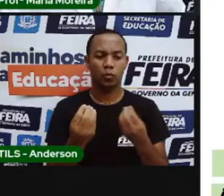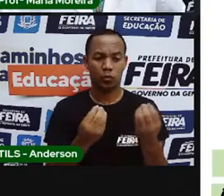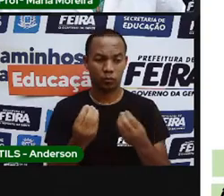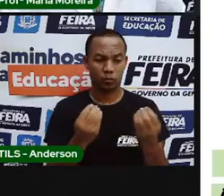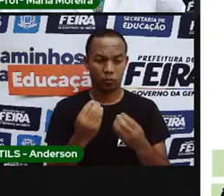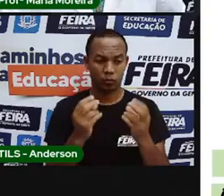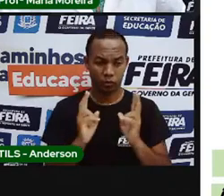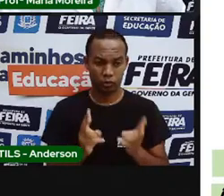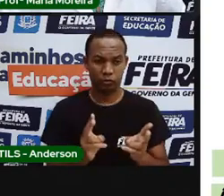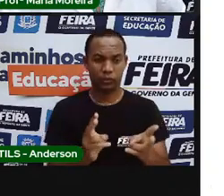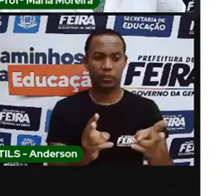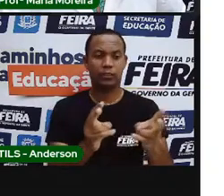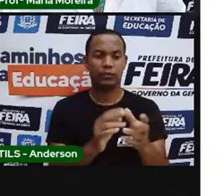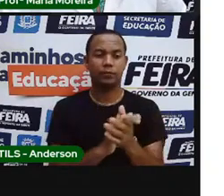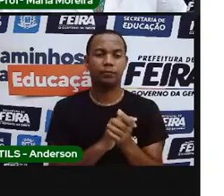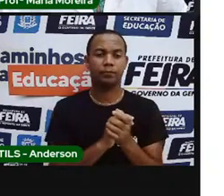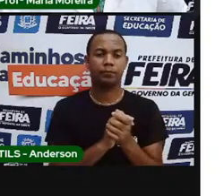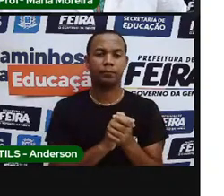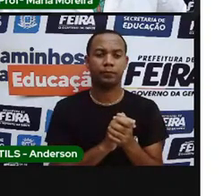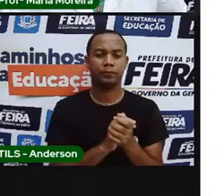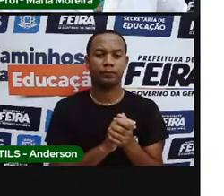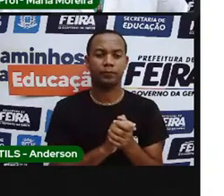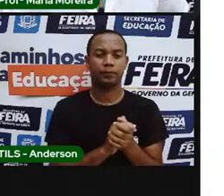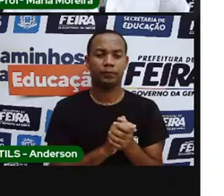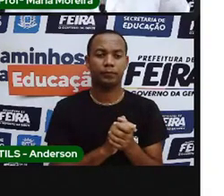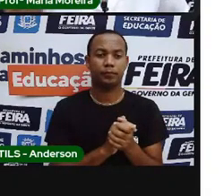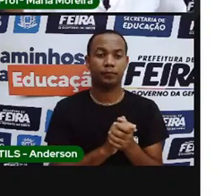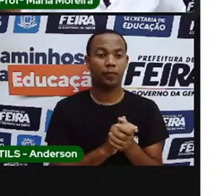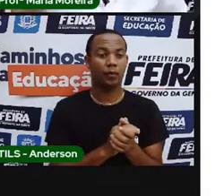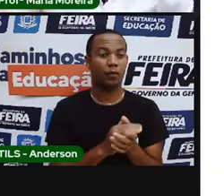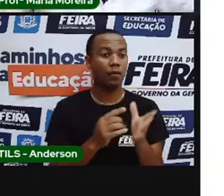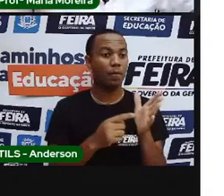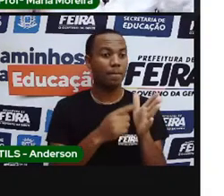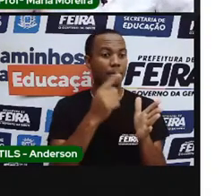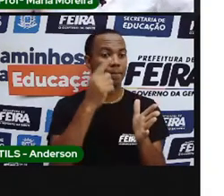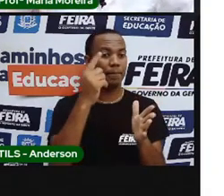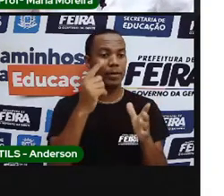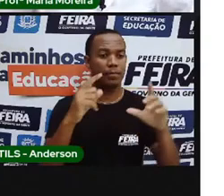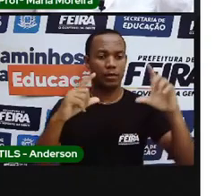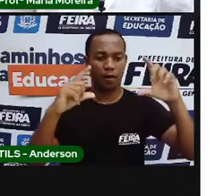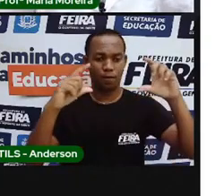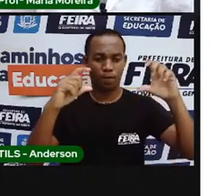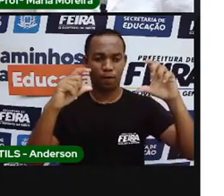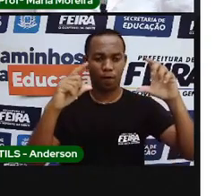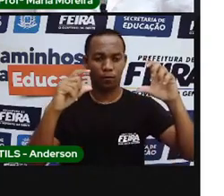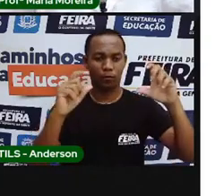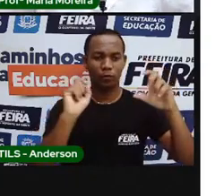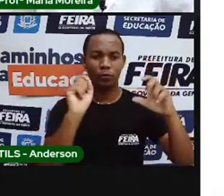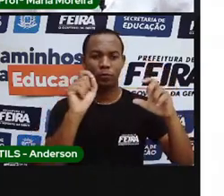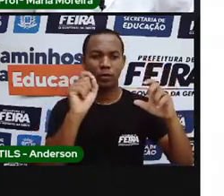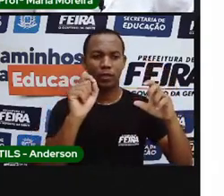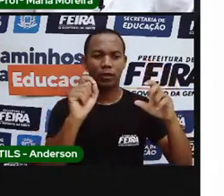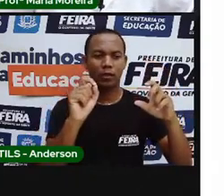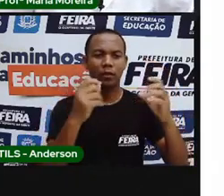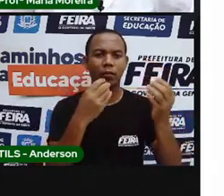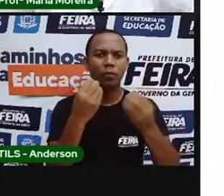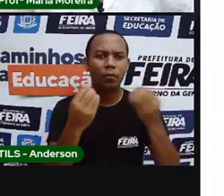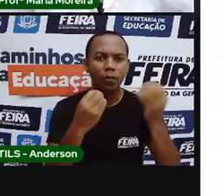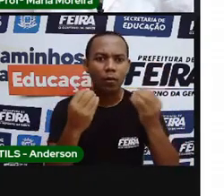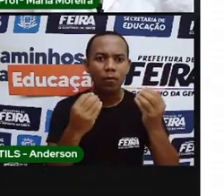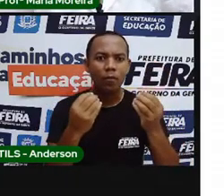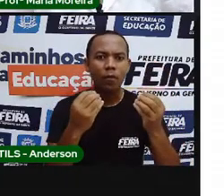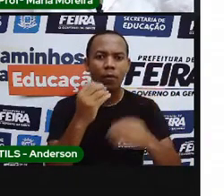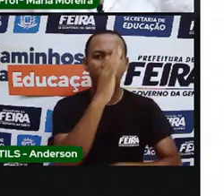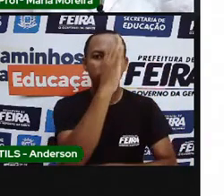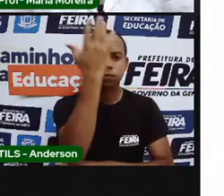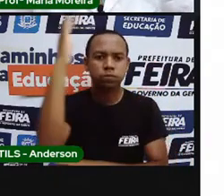seguimento. Bom, nossa primeira imagem ali, né, gente? A preservação ambiental é a